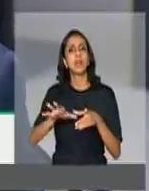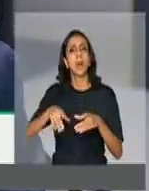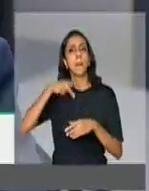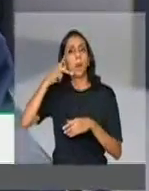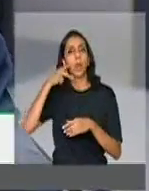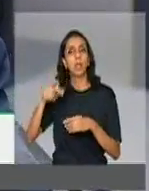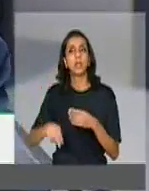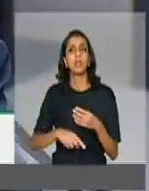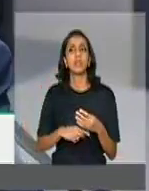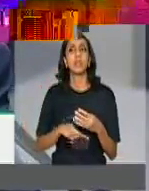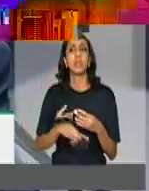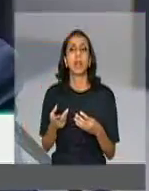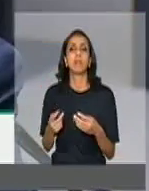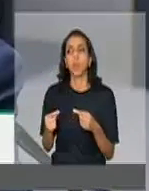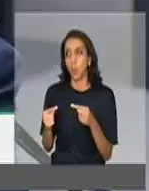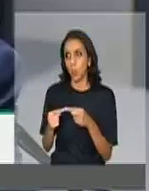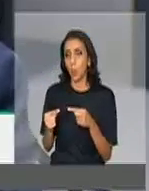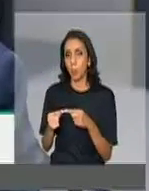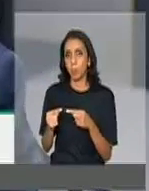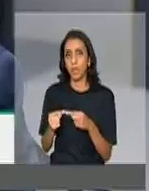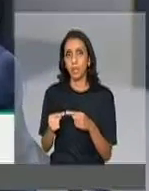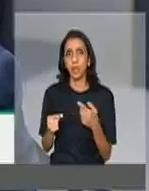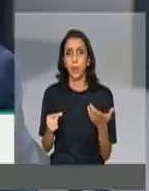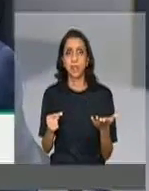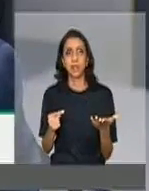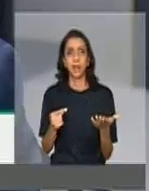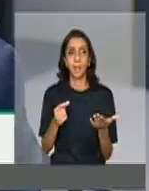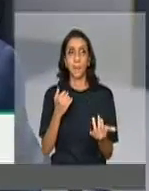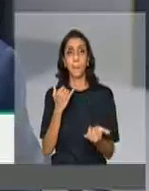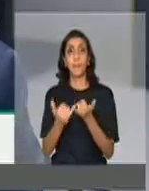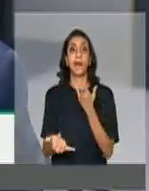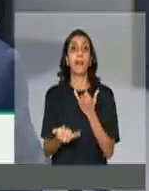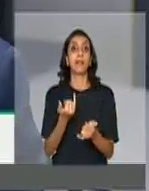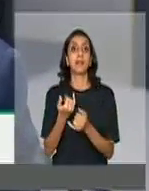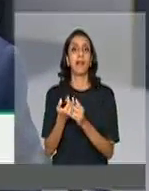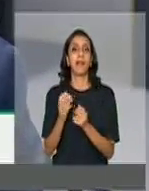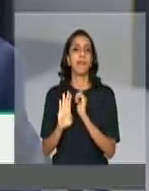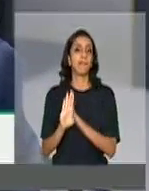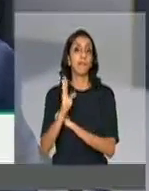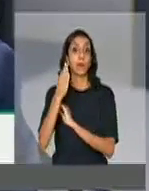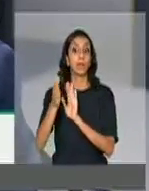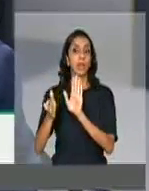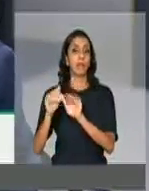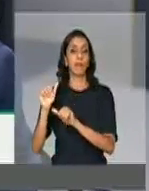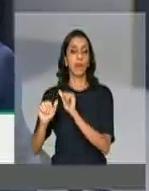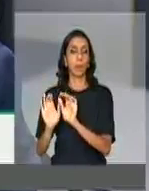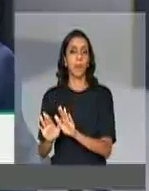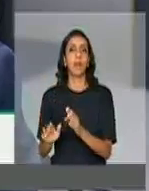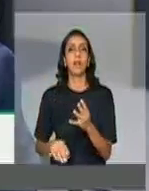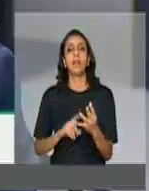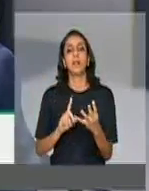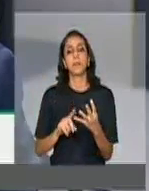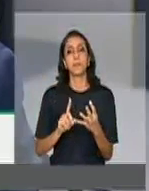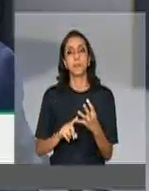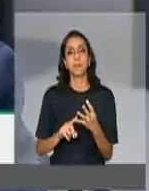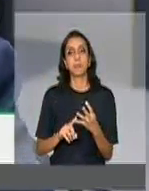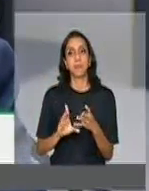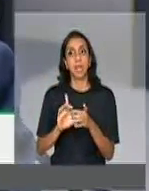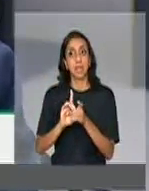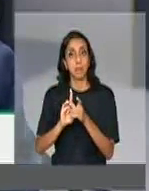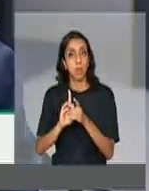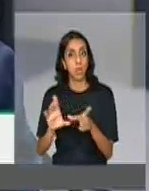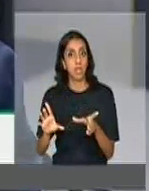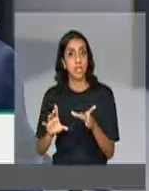política, que tem a ver com essa pseudo-reforma trabalhada aqui, democratização das